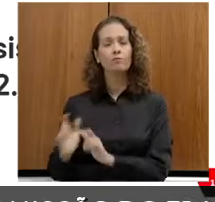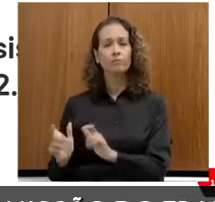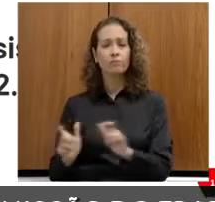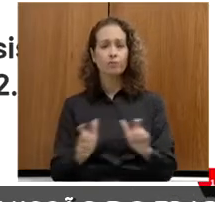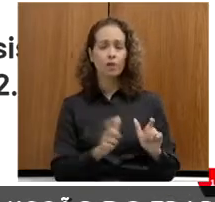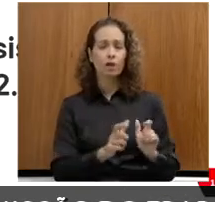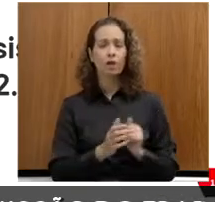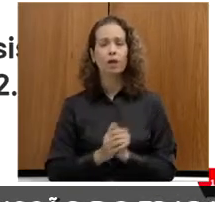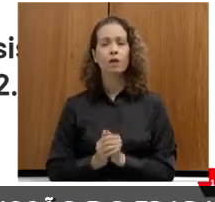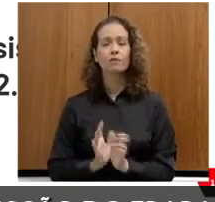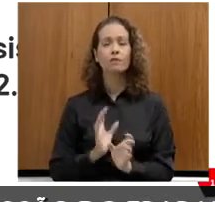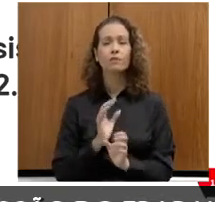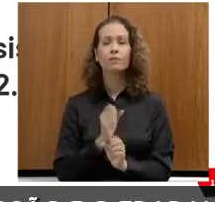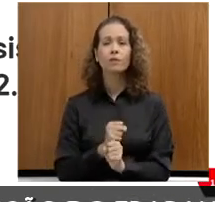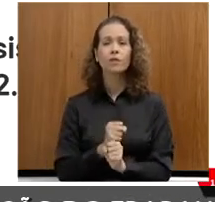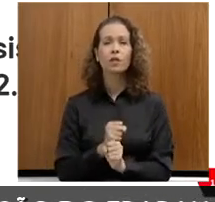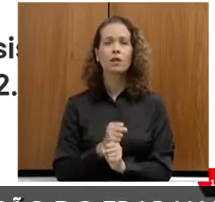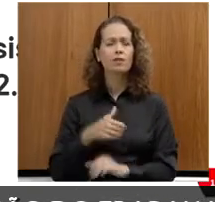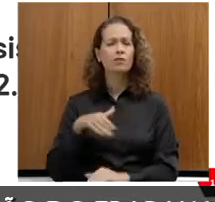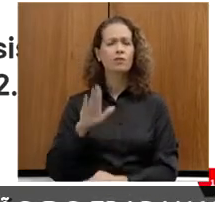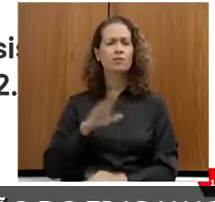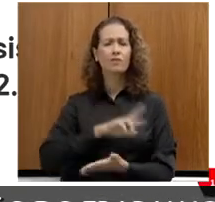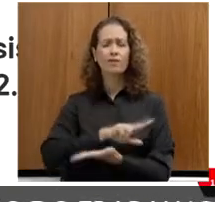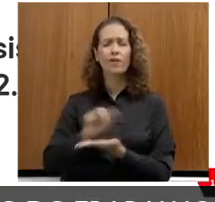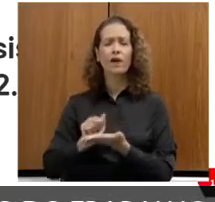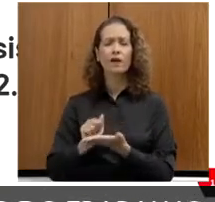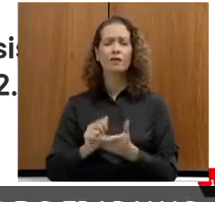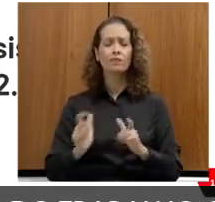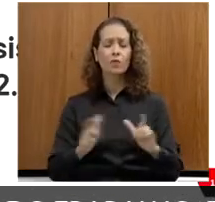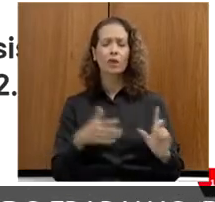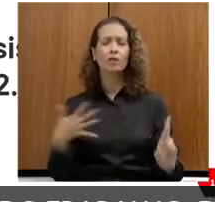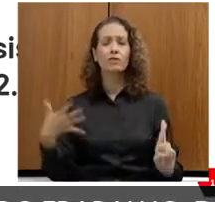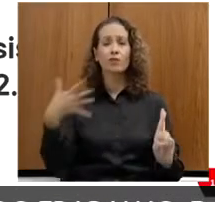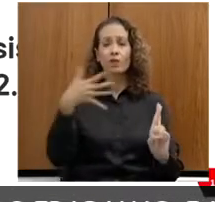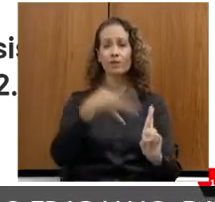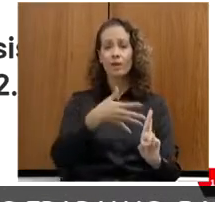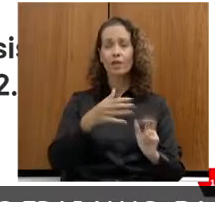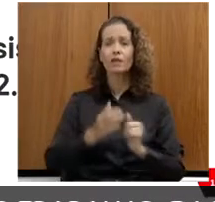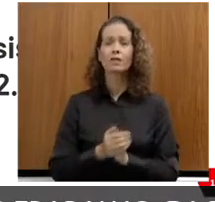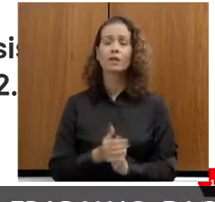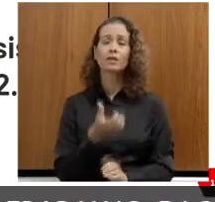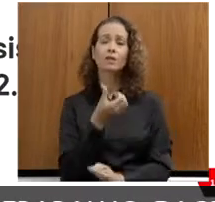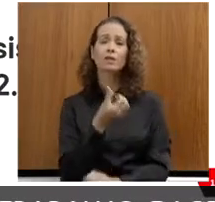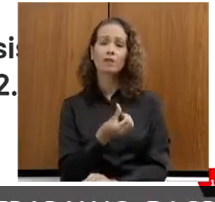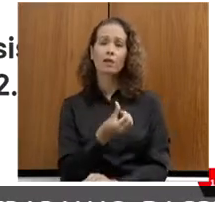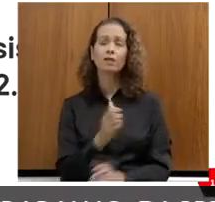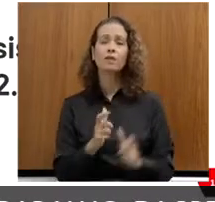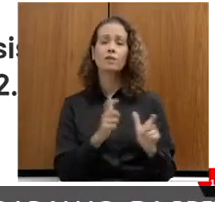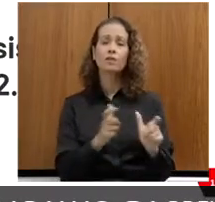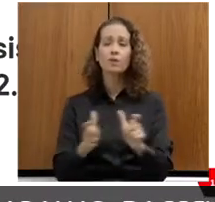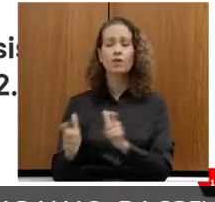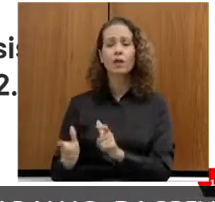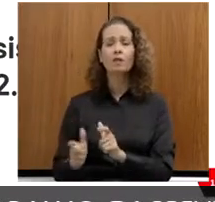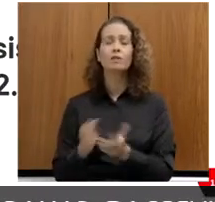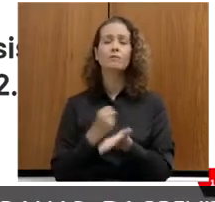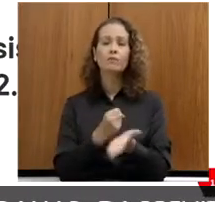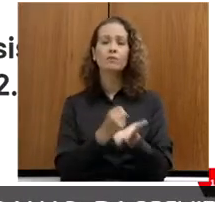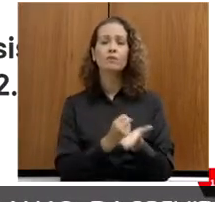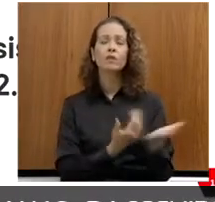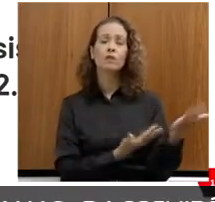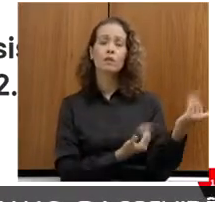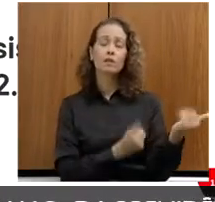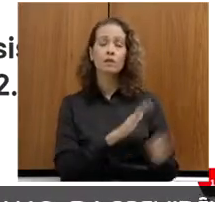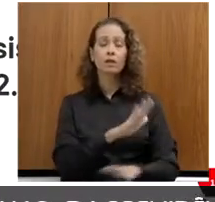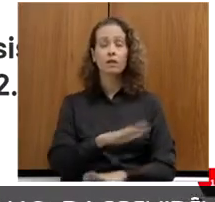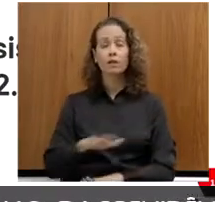em 26 centros de referência especialidade de população em situação de rua, 6 unidades de acolhimento a criança e adolescente ameaçada de morte,